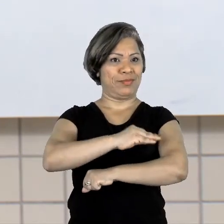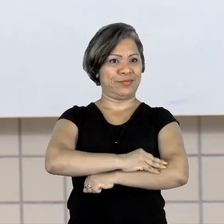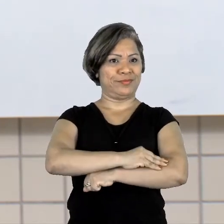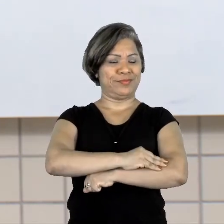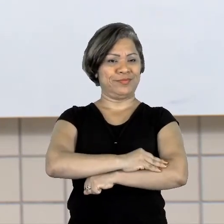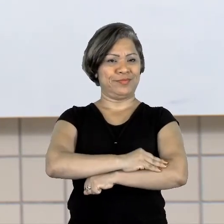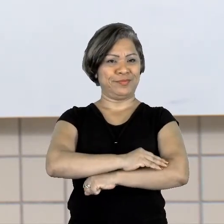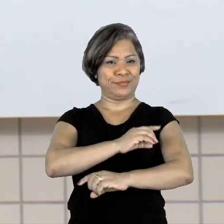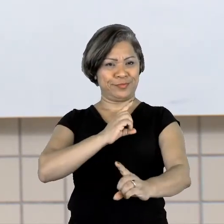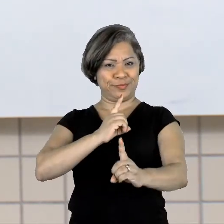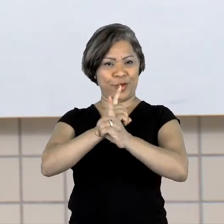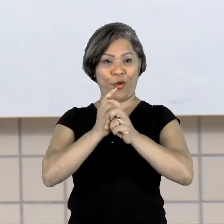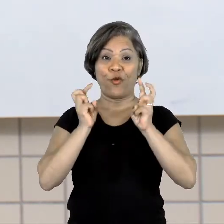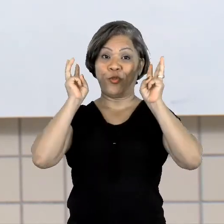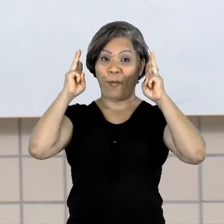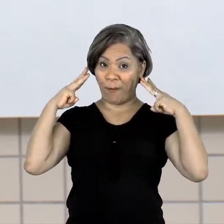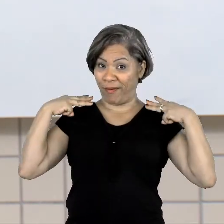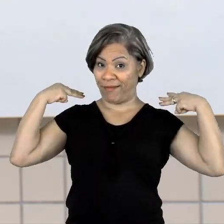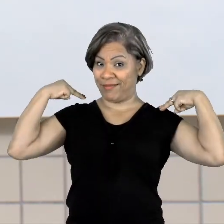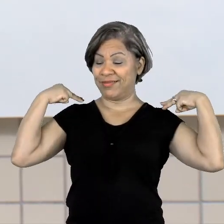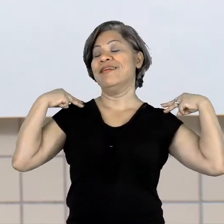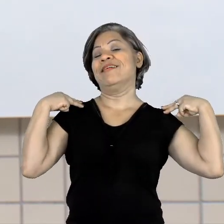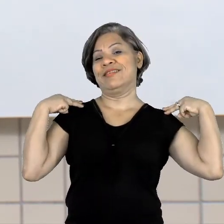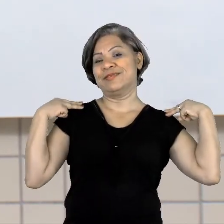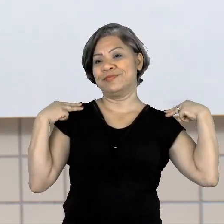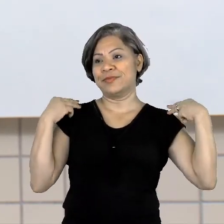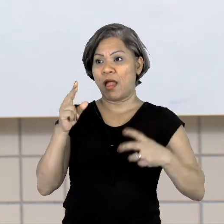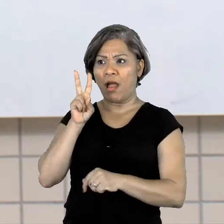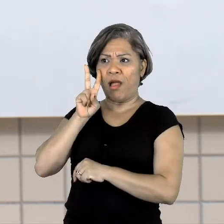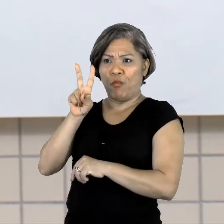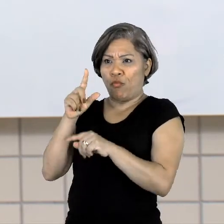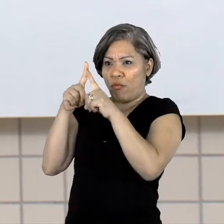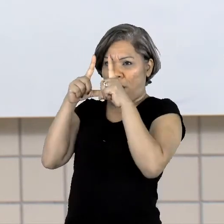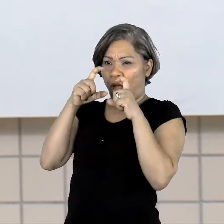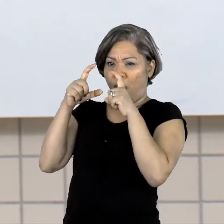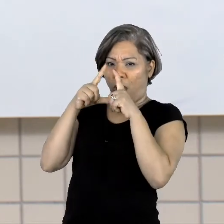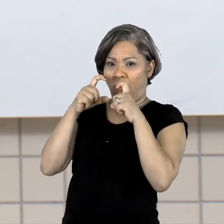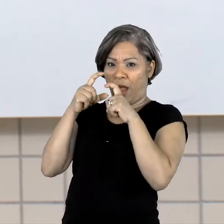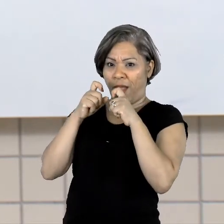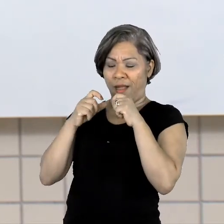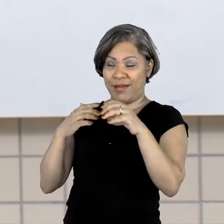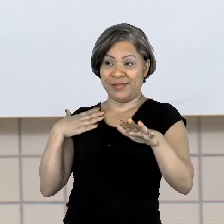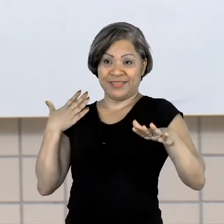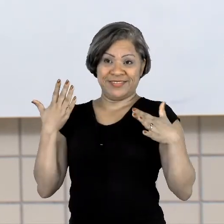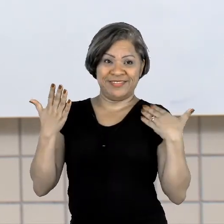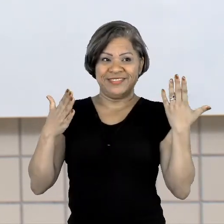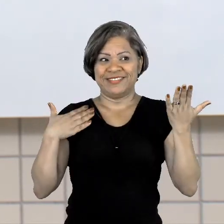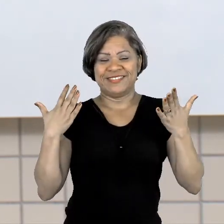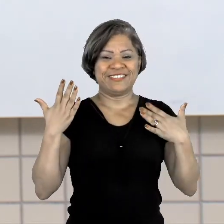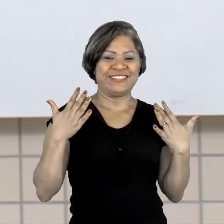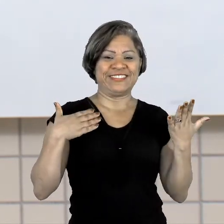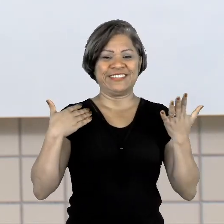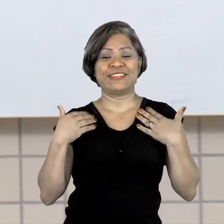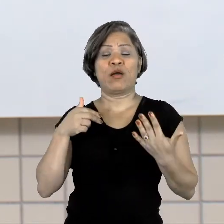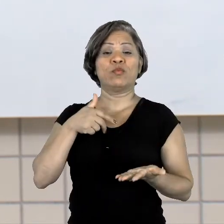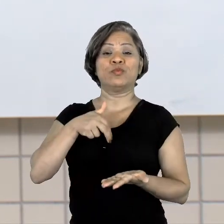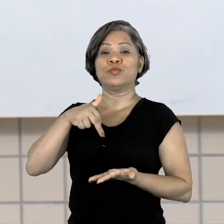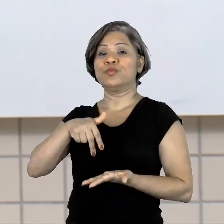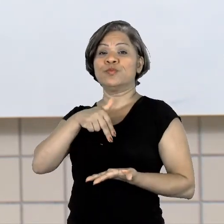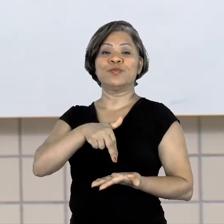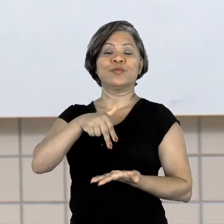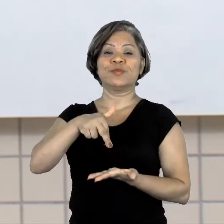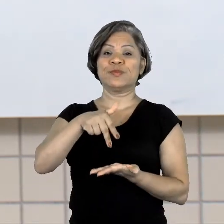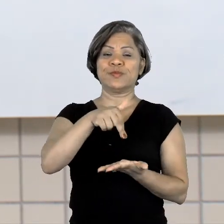Encontrou com a Magali. Vamos observar a expressão da Magali. Ela está toda contente, não é? Vem caminhando, toda